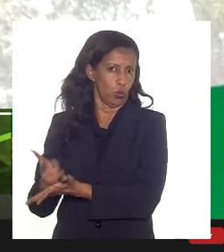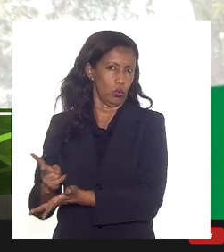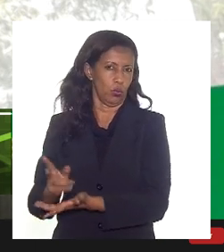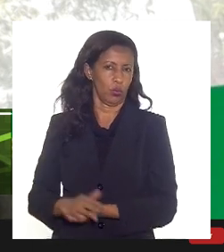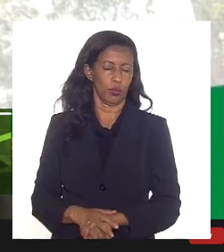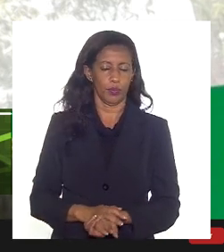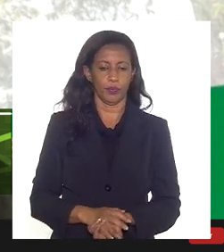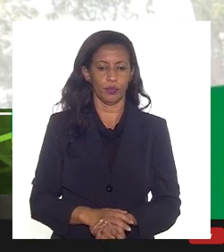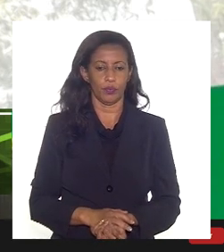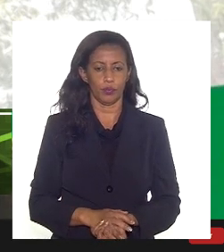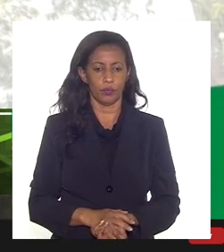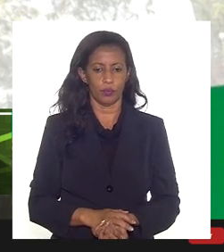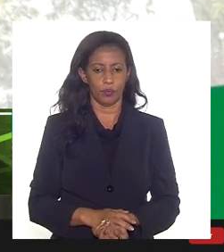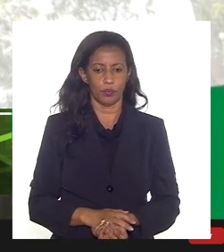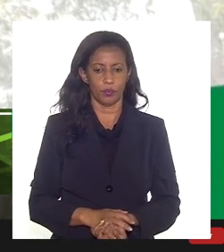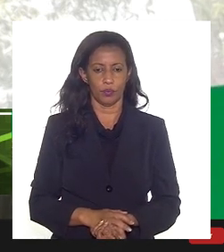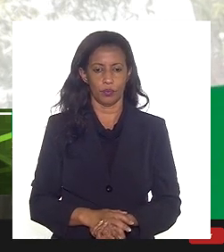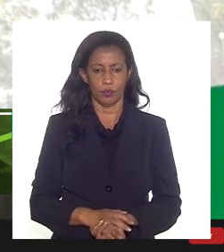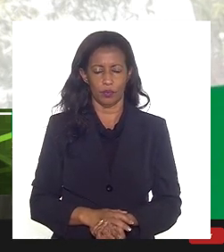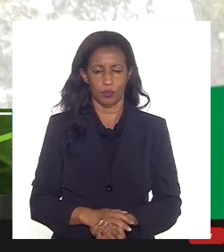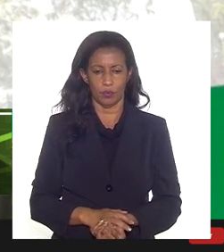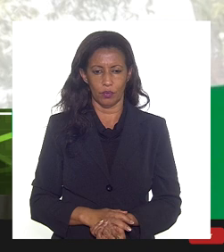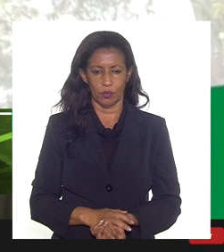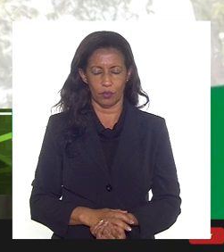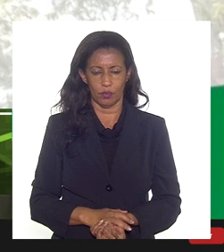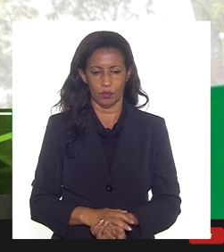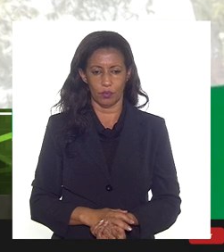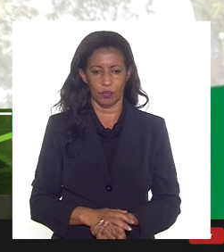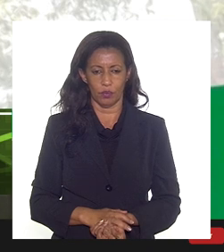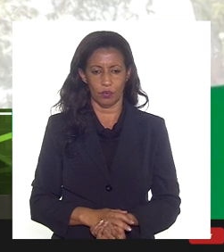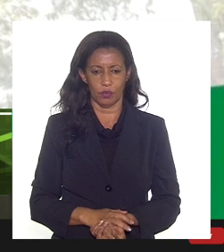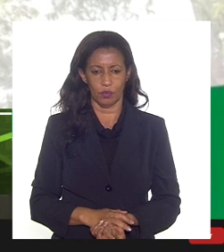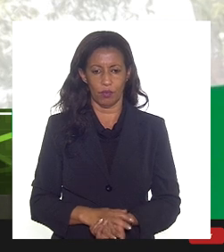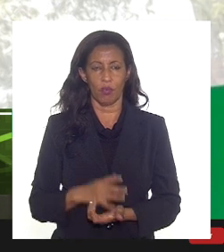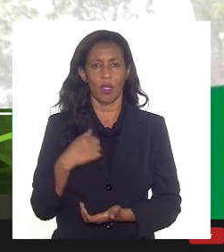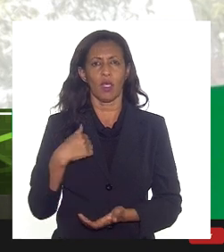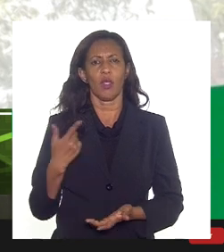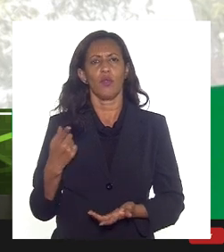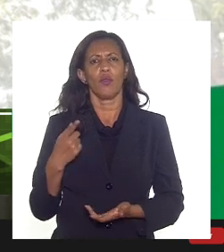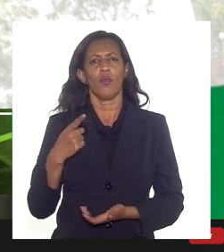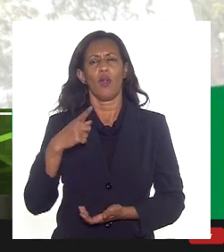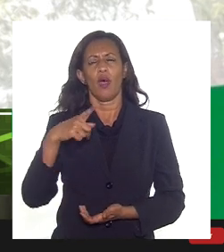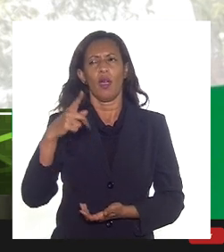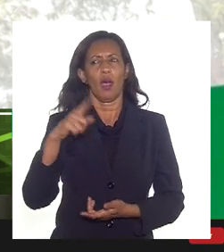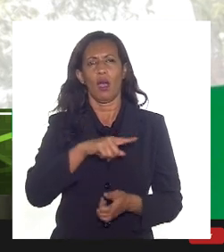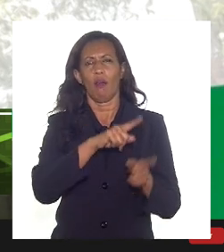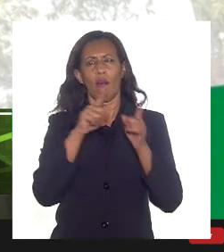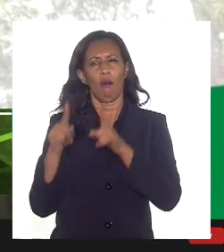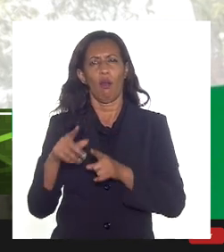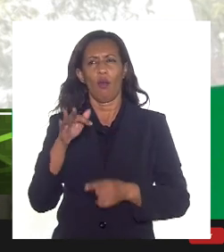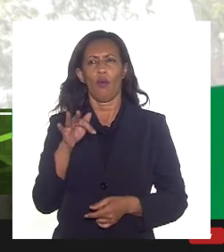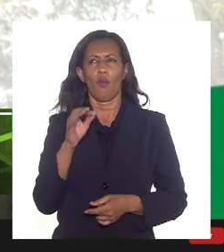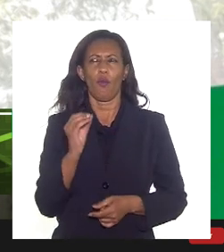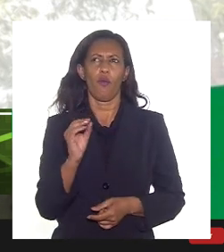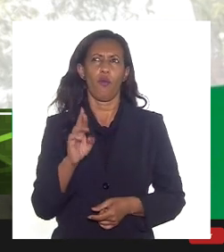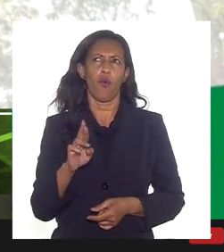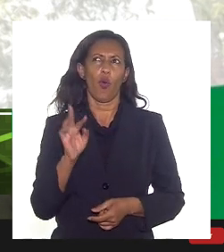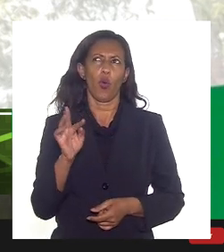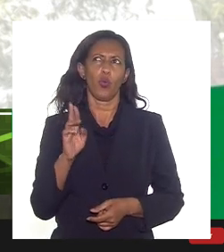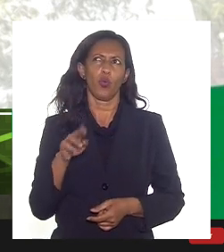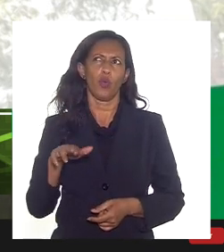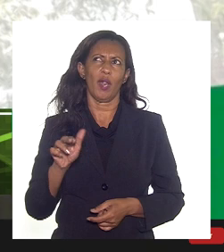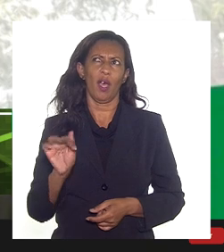com relação eu vou passar a pergunta do Fortunato que é com relação a depreciação a gente procurou aqui